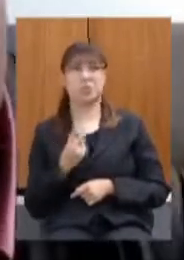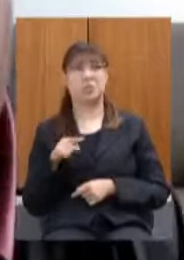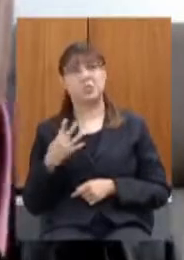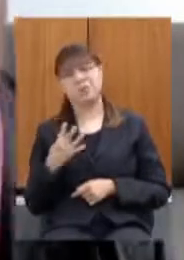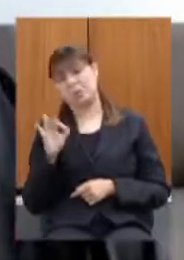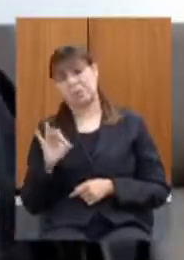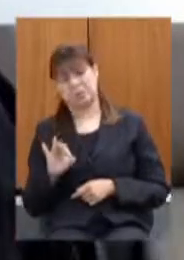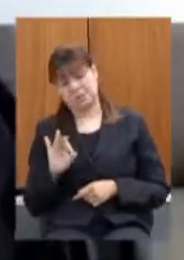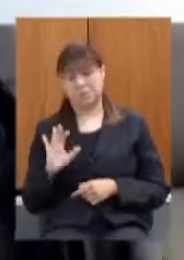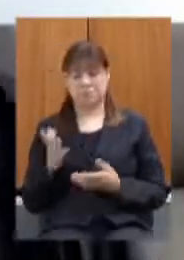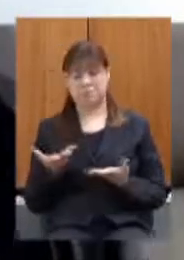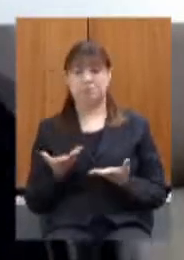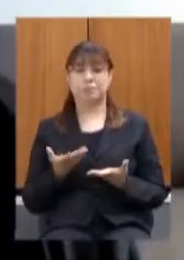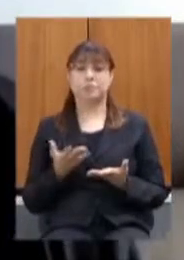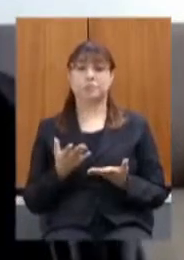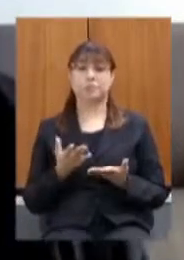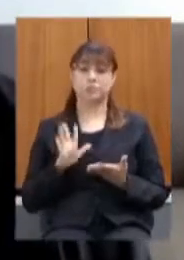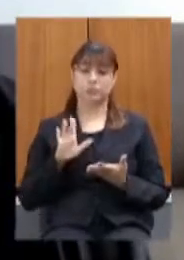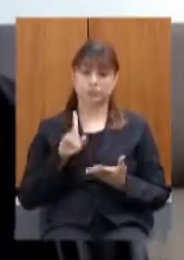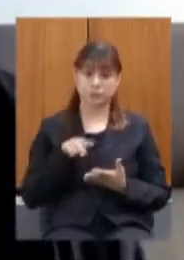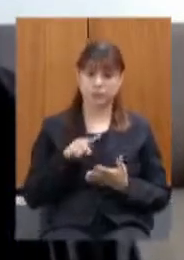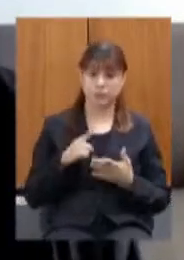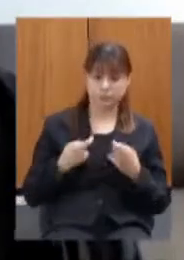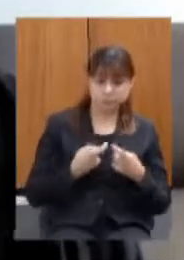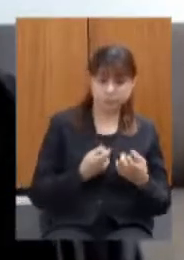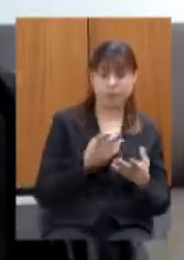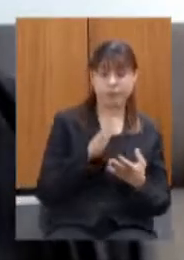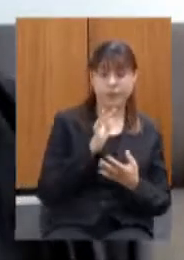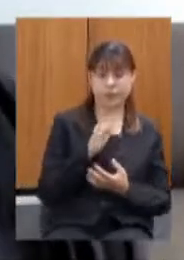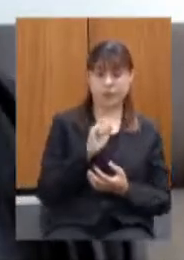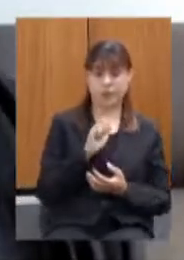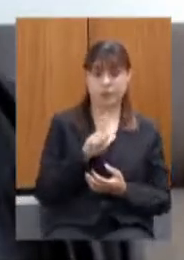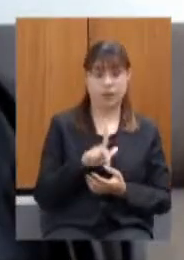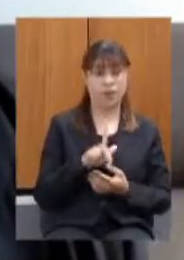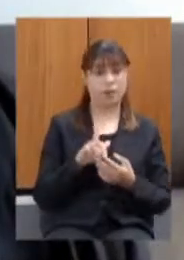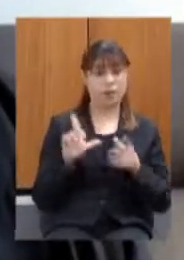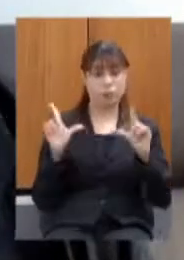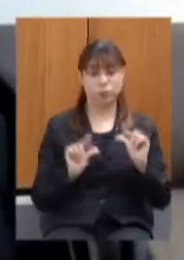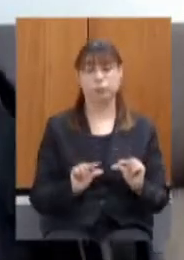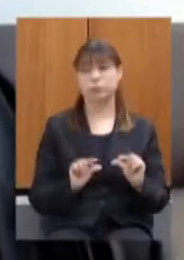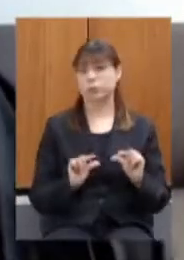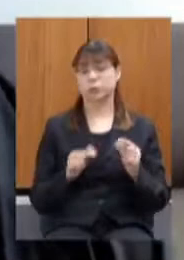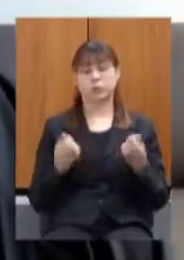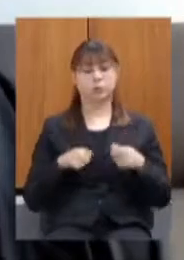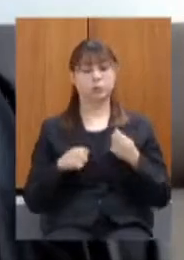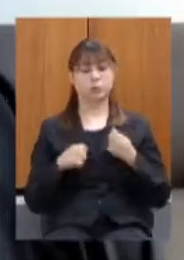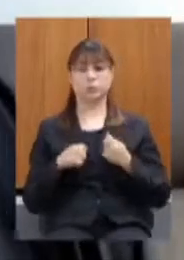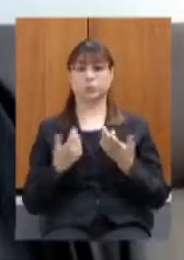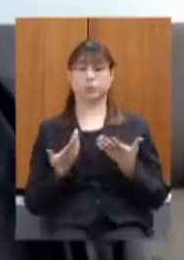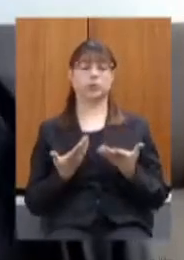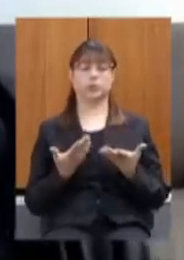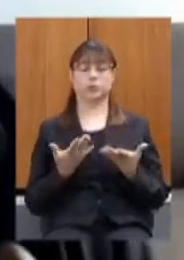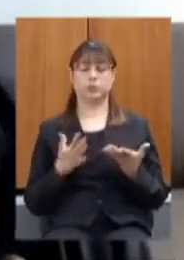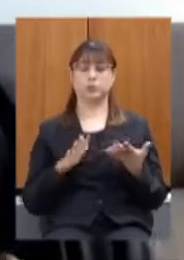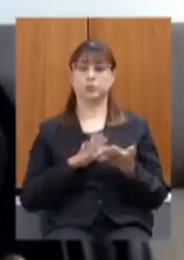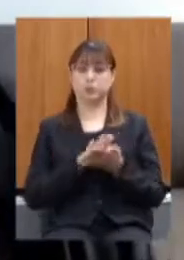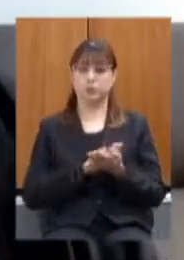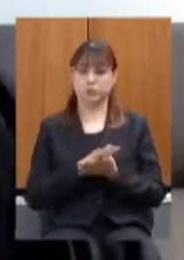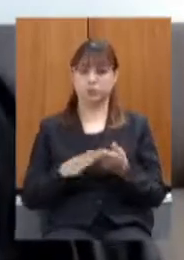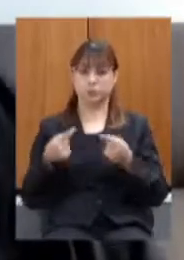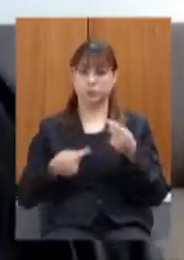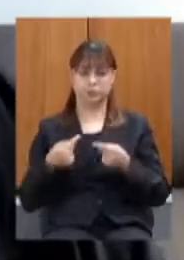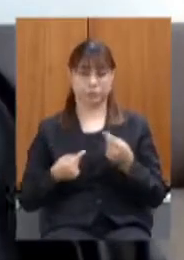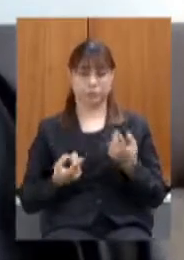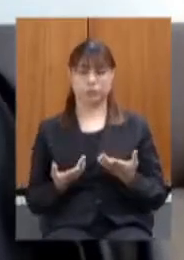seria a proporção a guerra fiscal diminui sem reforma tributária sem nada só com a resolução do Senado e